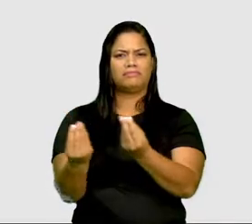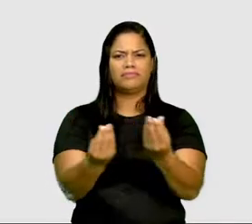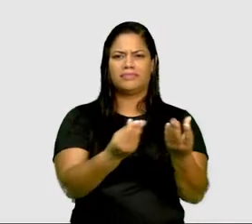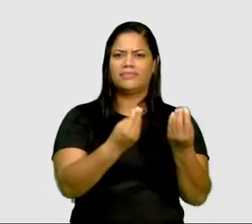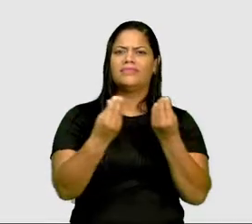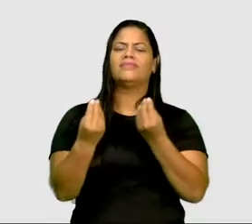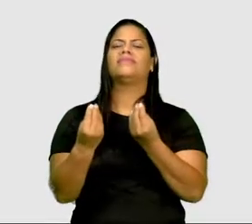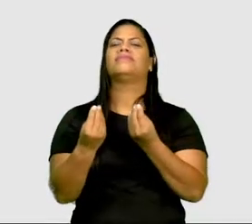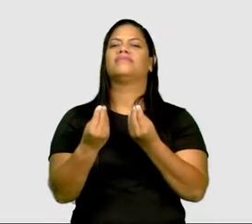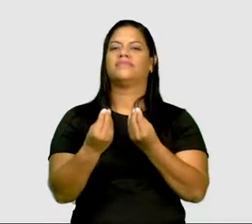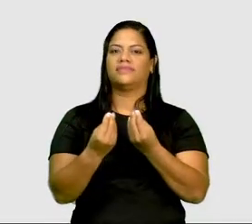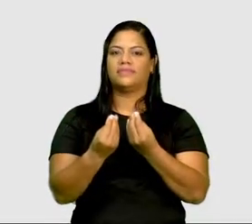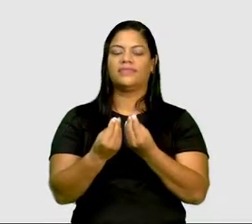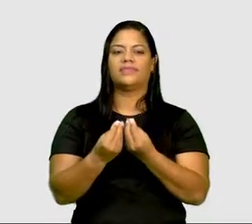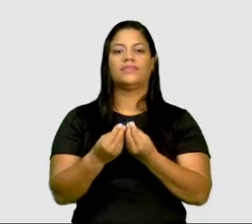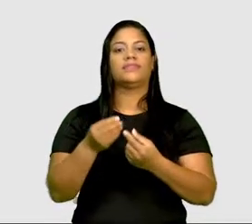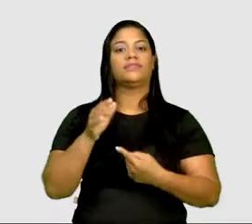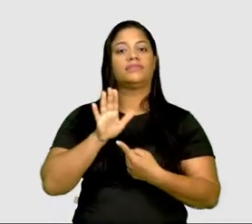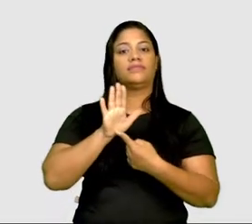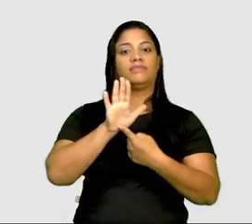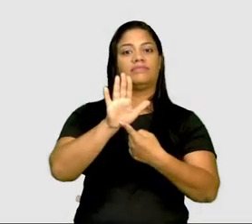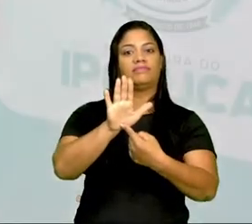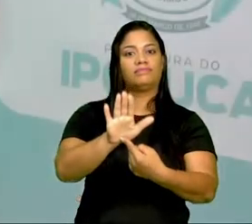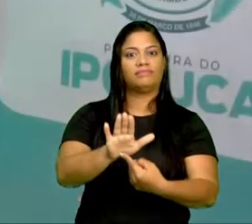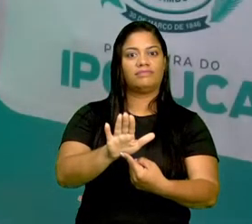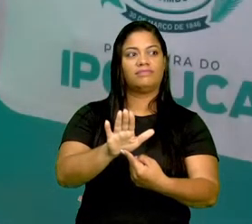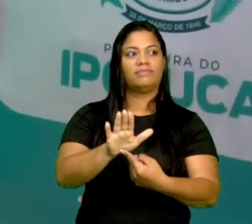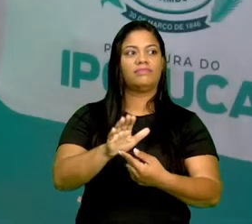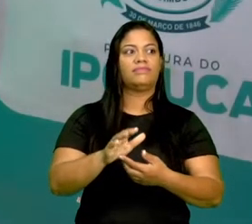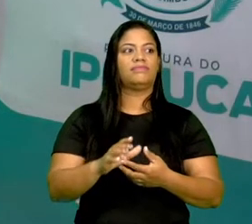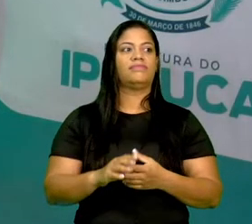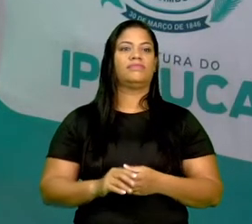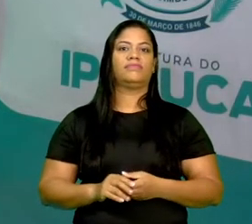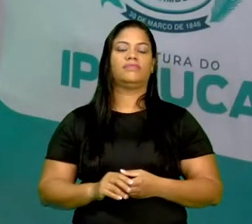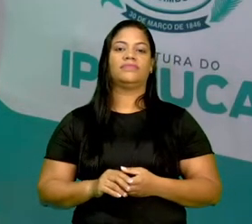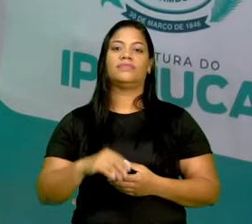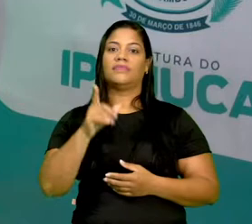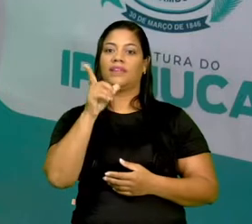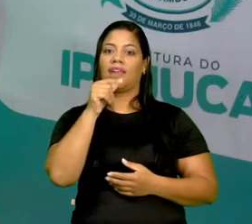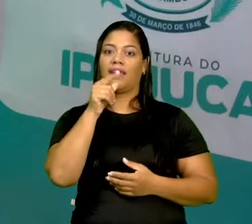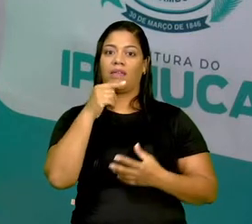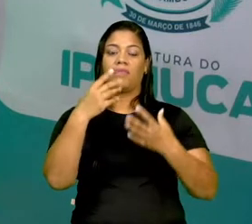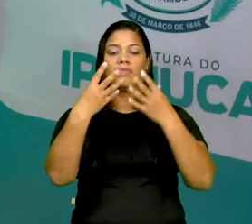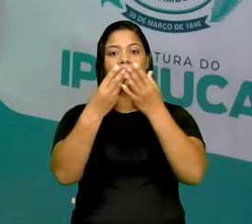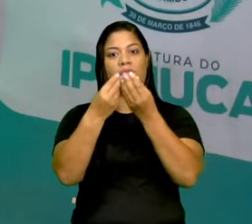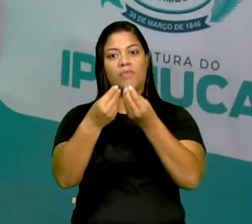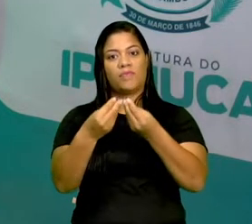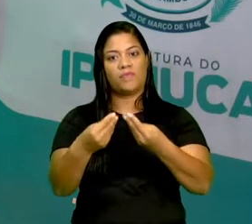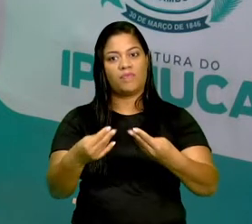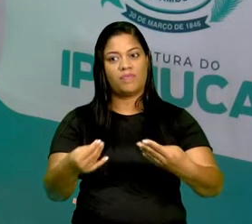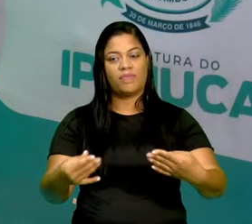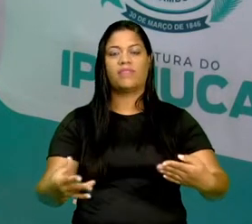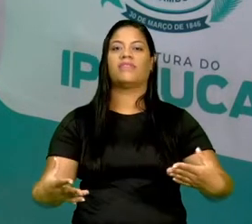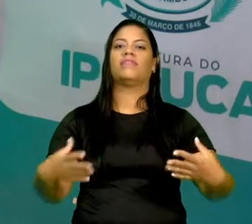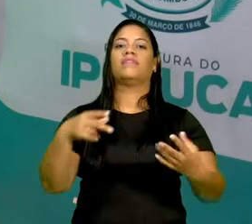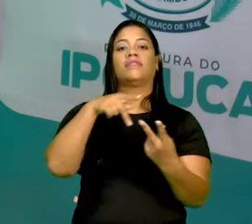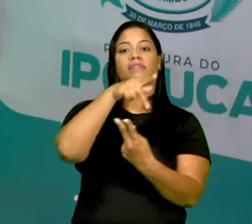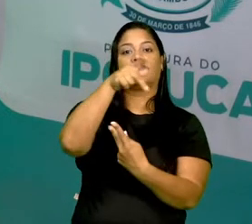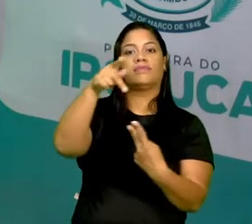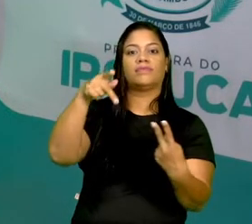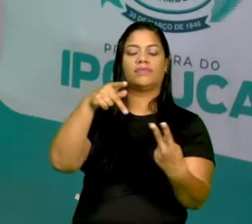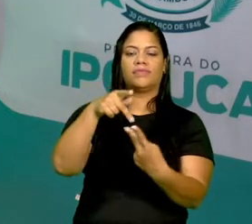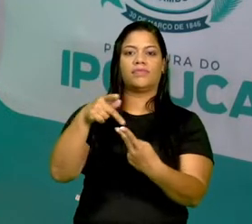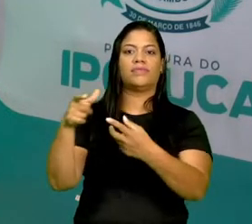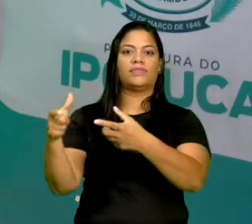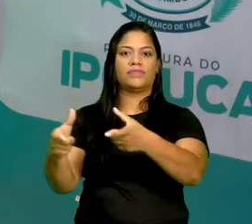que se apresenta de forma líquida no espaço. Então, em